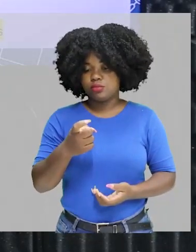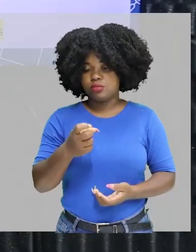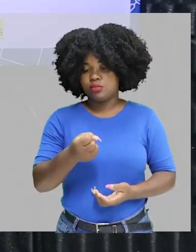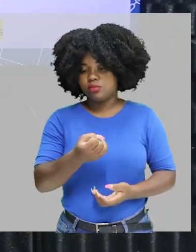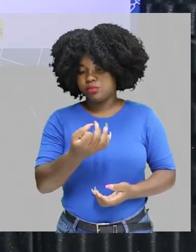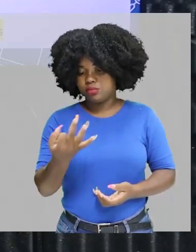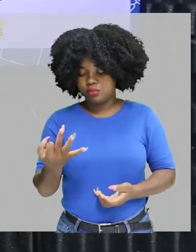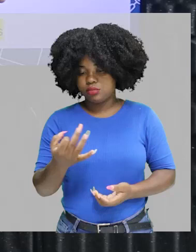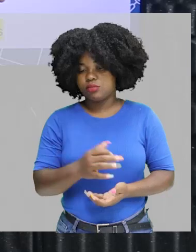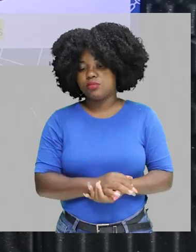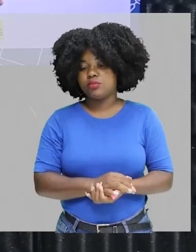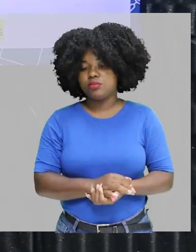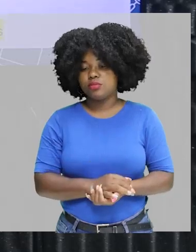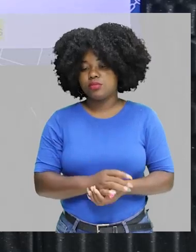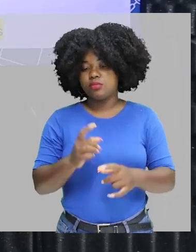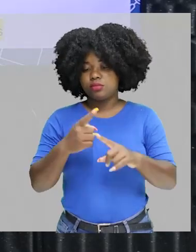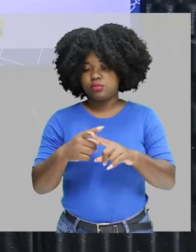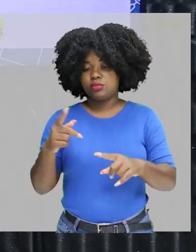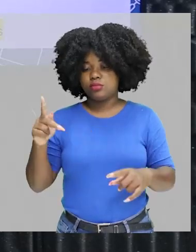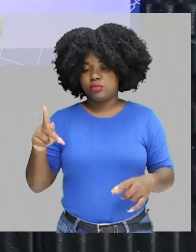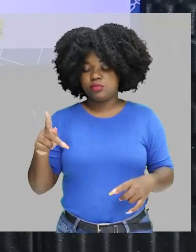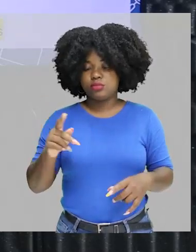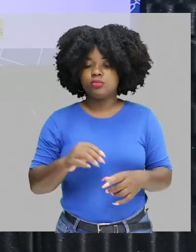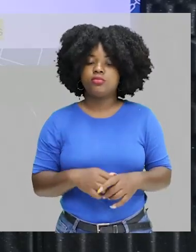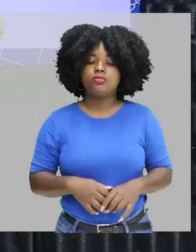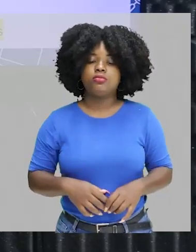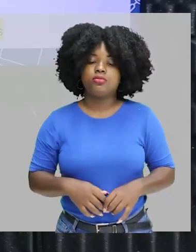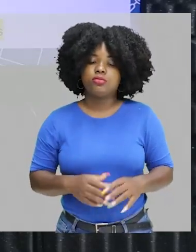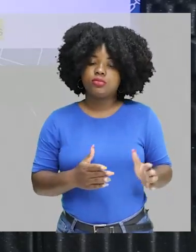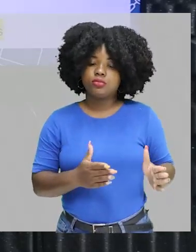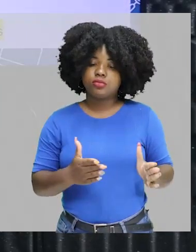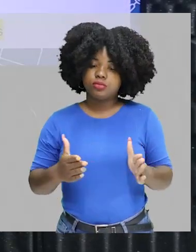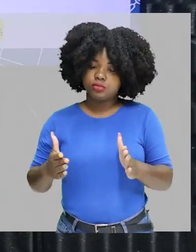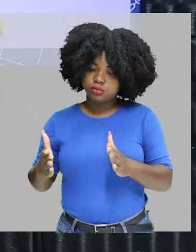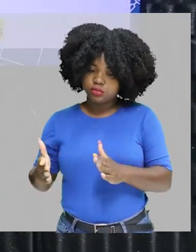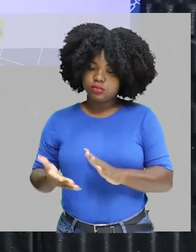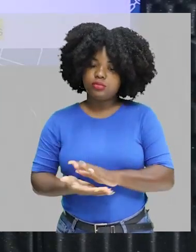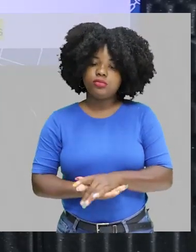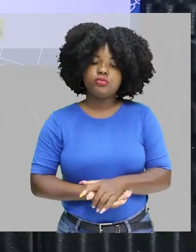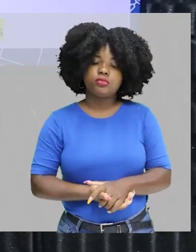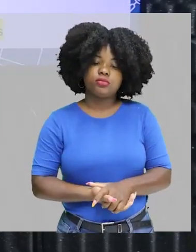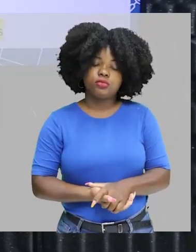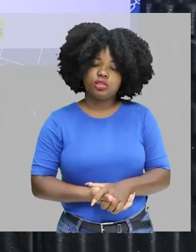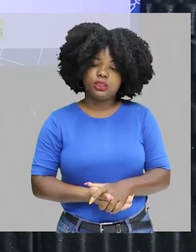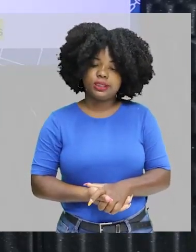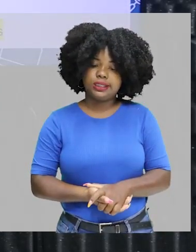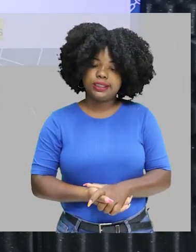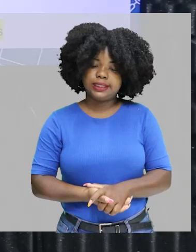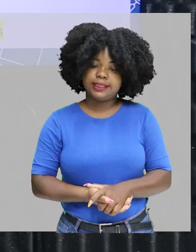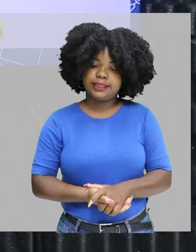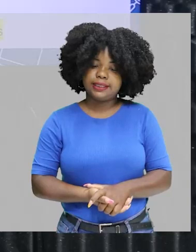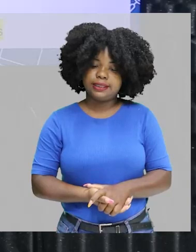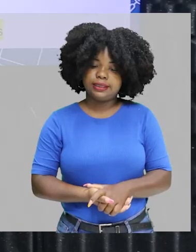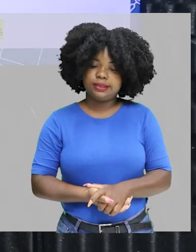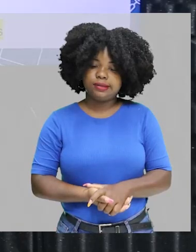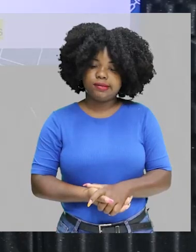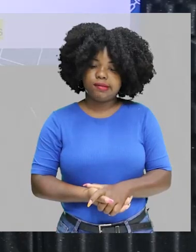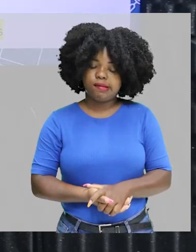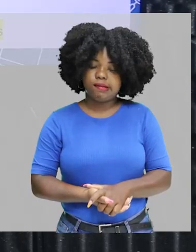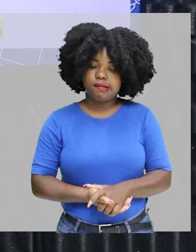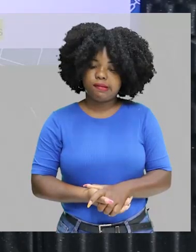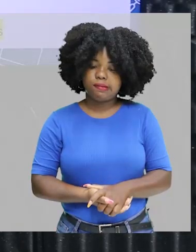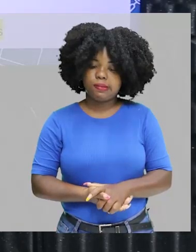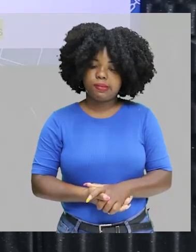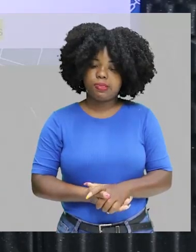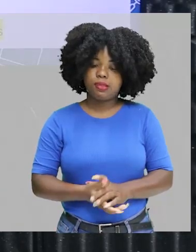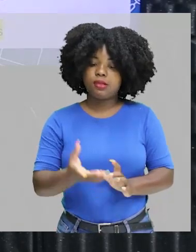quantidade de meias-vidas vezes o período de desintegração, o período de meia-vida. E nós